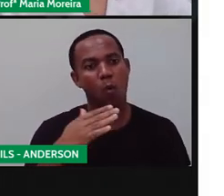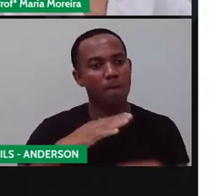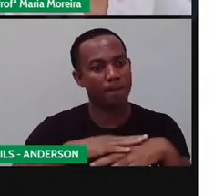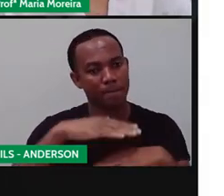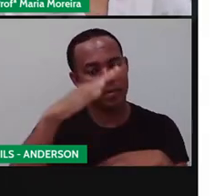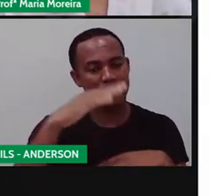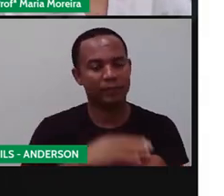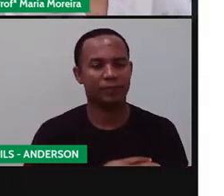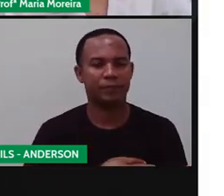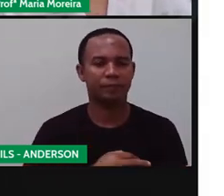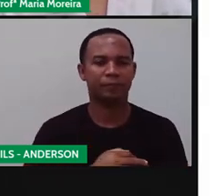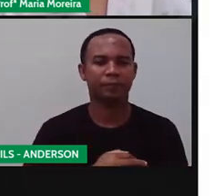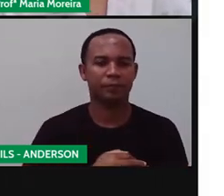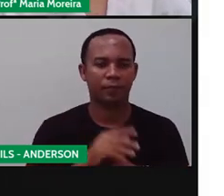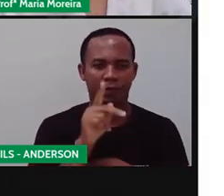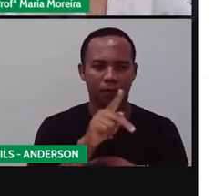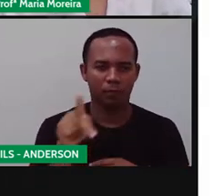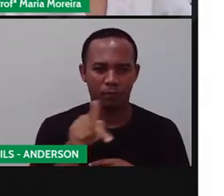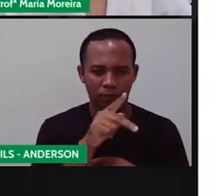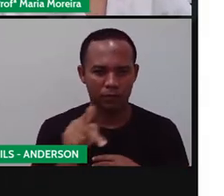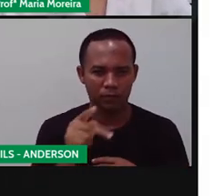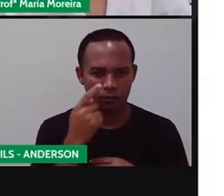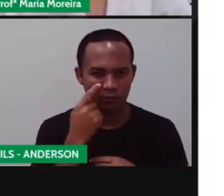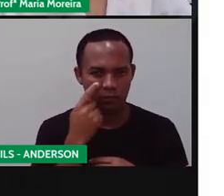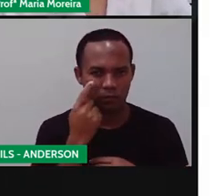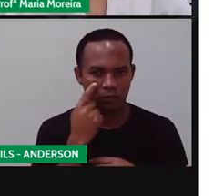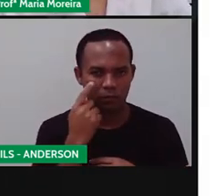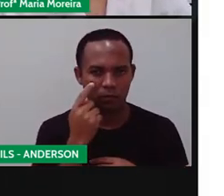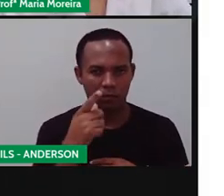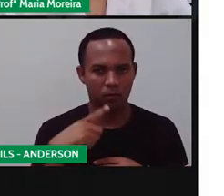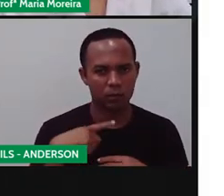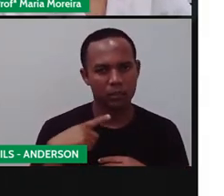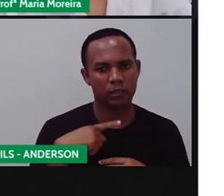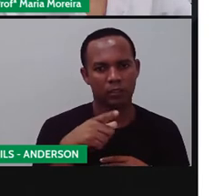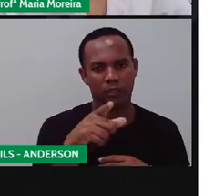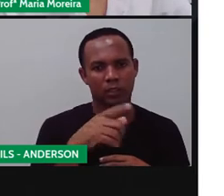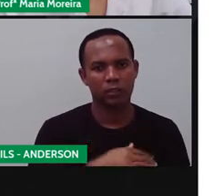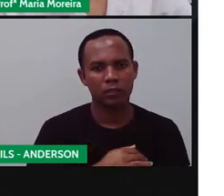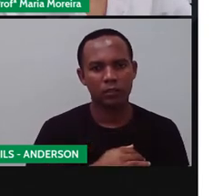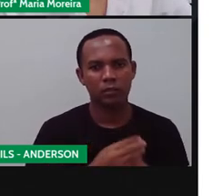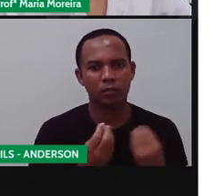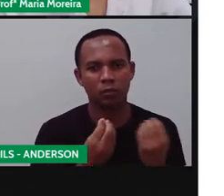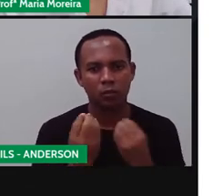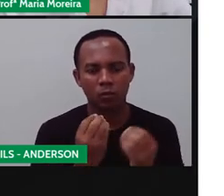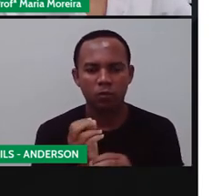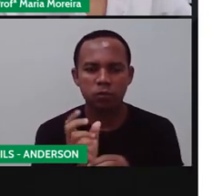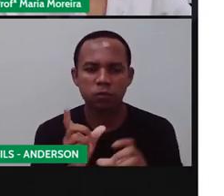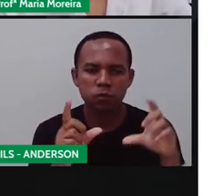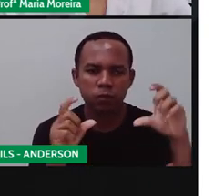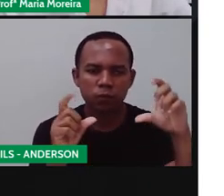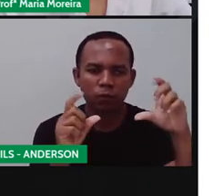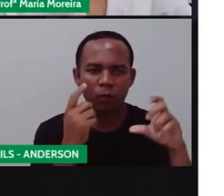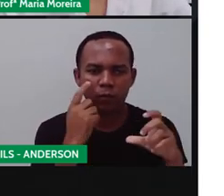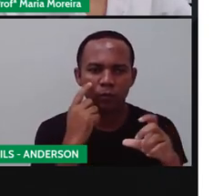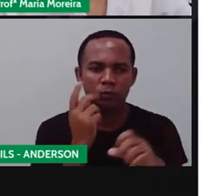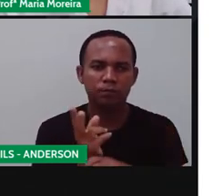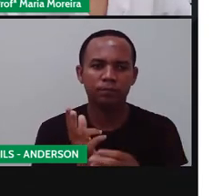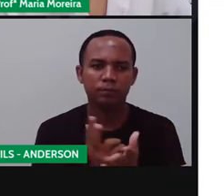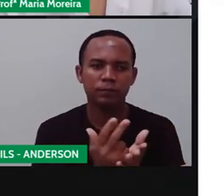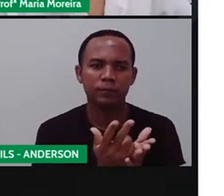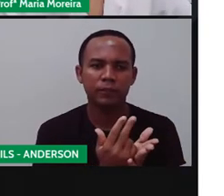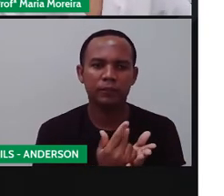aí a Pró trouxe aqui a imagem, né? Desses símbolos aqui para vocês. Mas daqui a pouco tem um tiquinho mais.